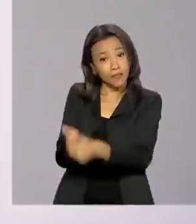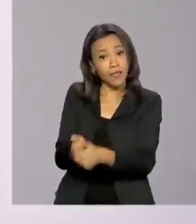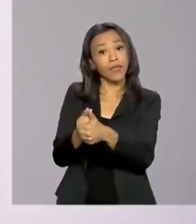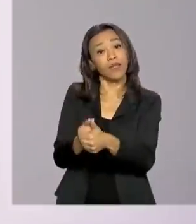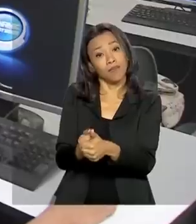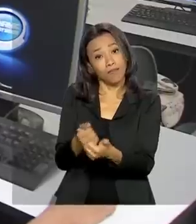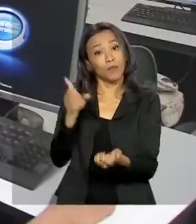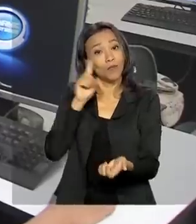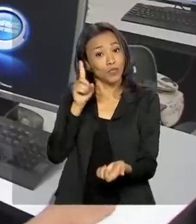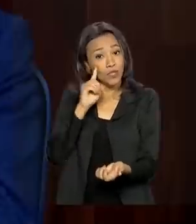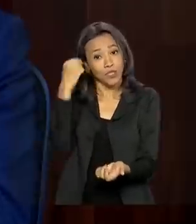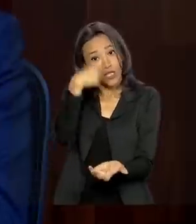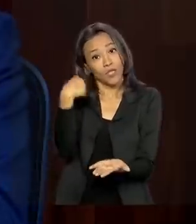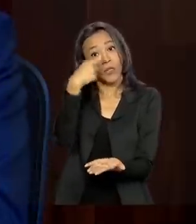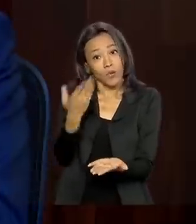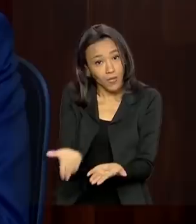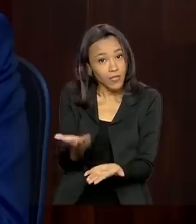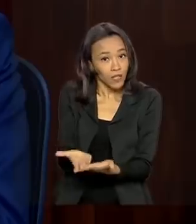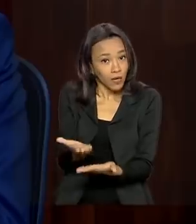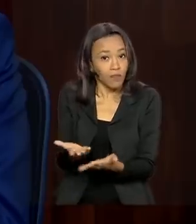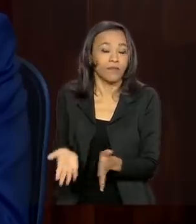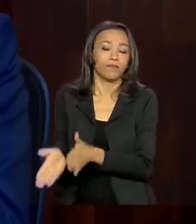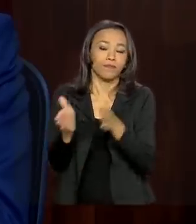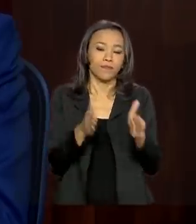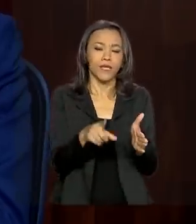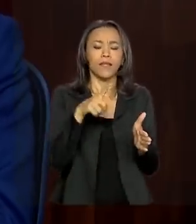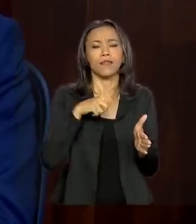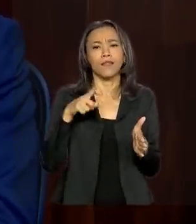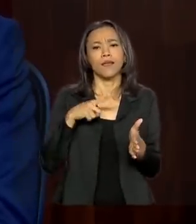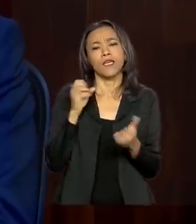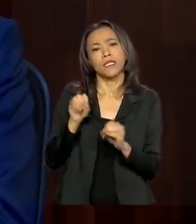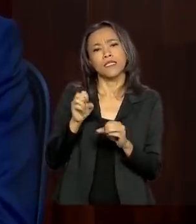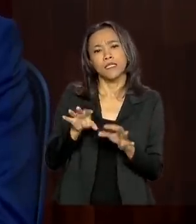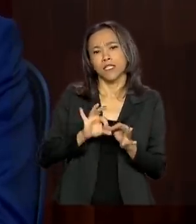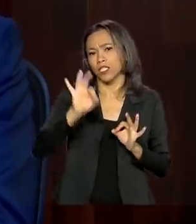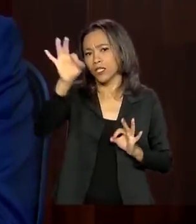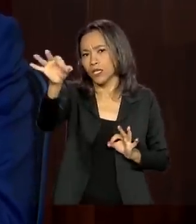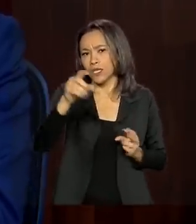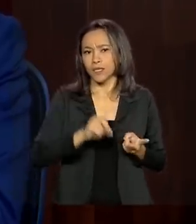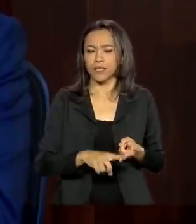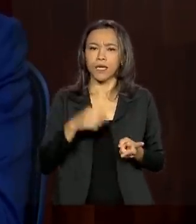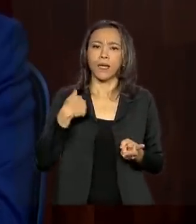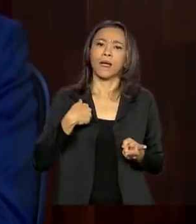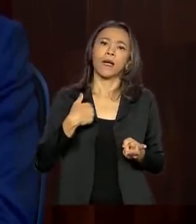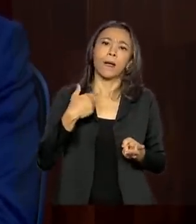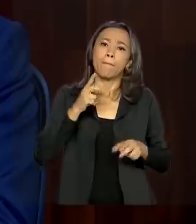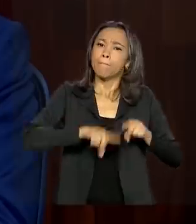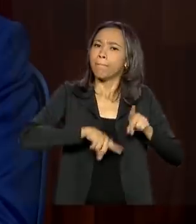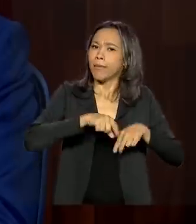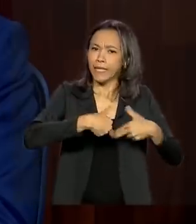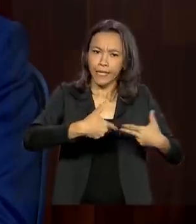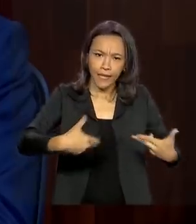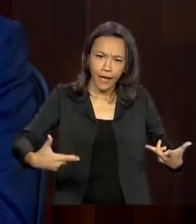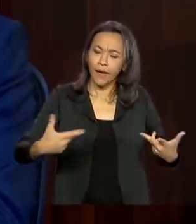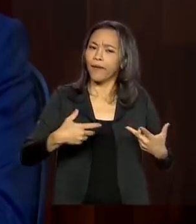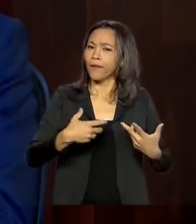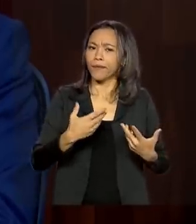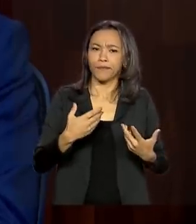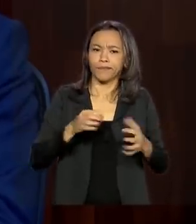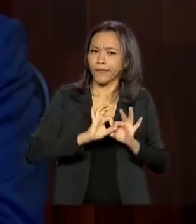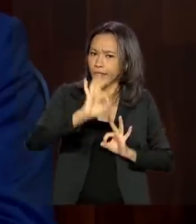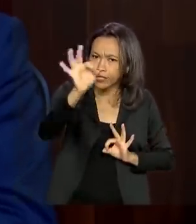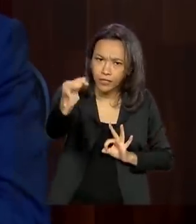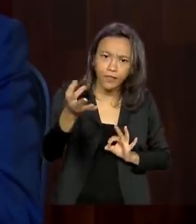em dias reduzidos. Estamos vendo educação à distância, mais internet para as crianças, mais material didático à distância,